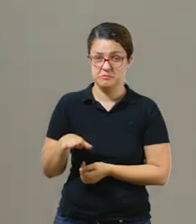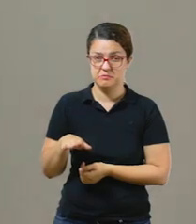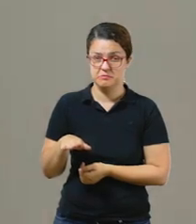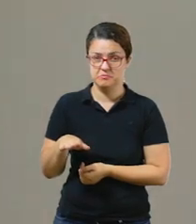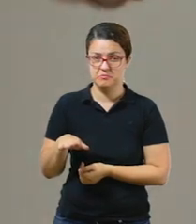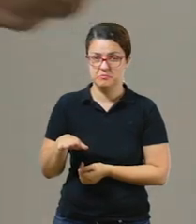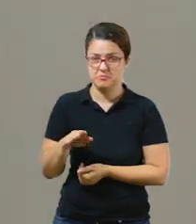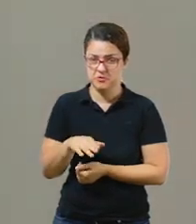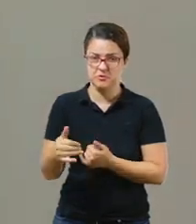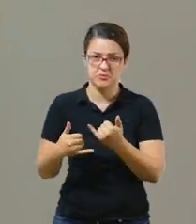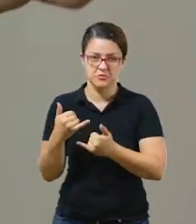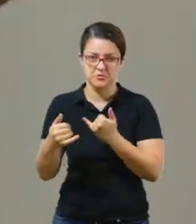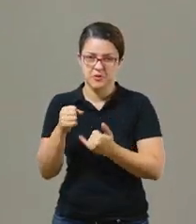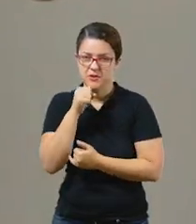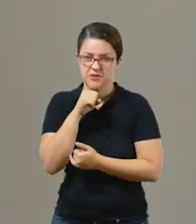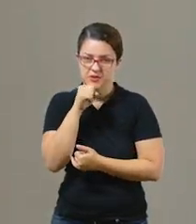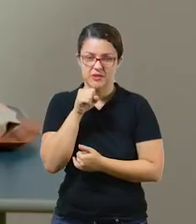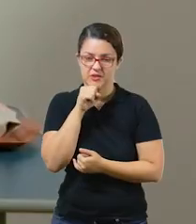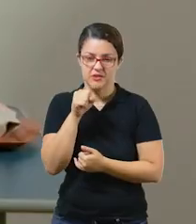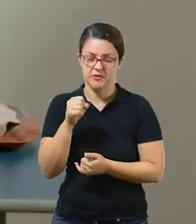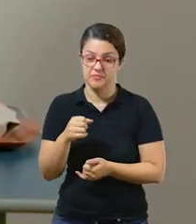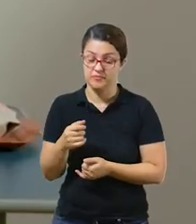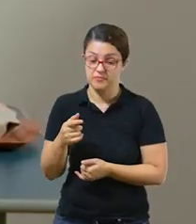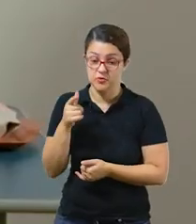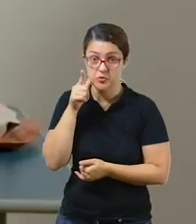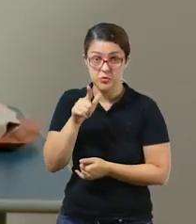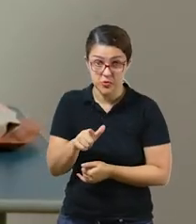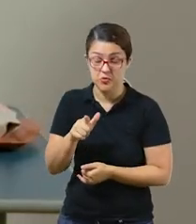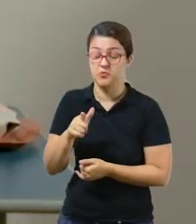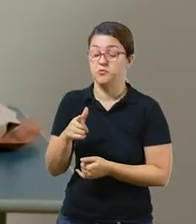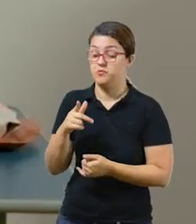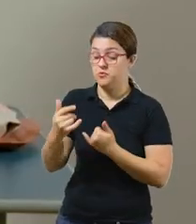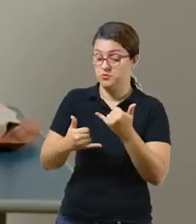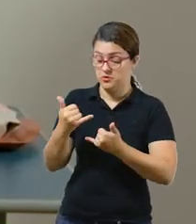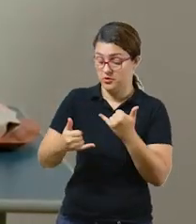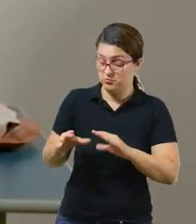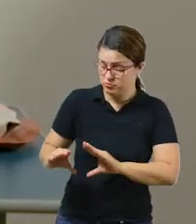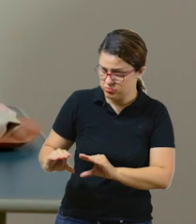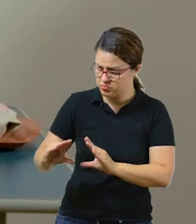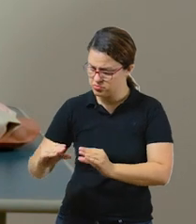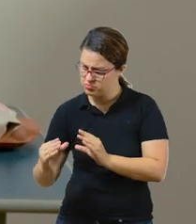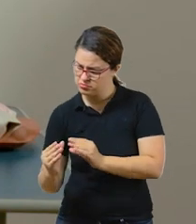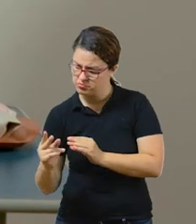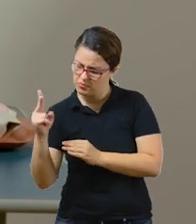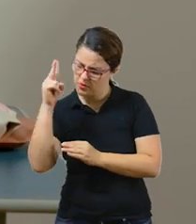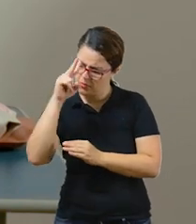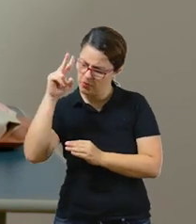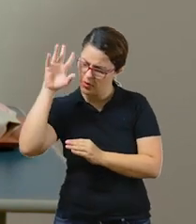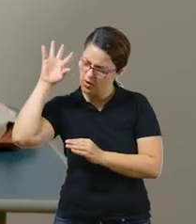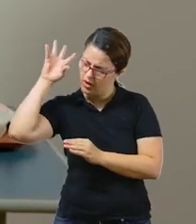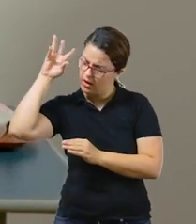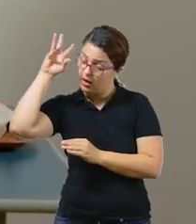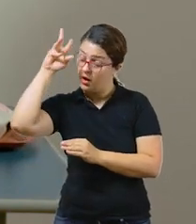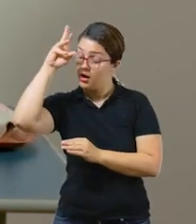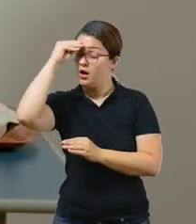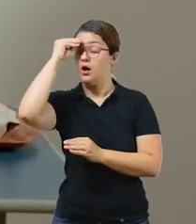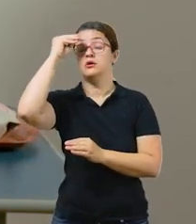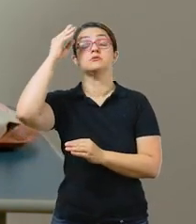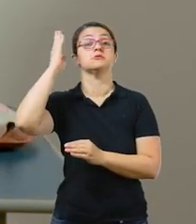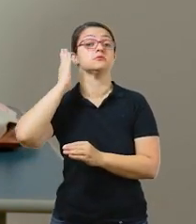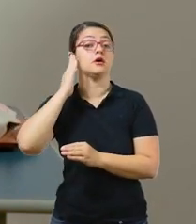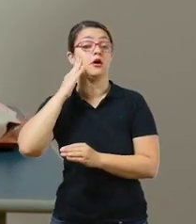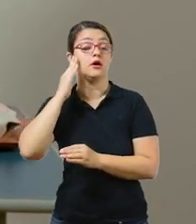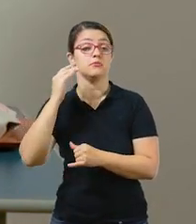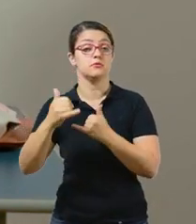ele vai resgatar e vai brincar novamente. Além de trabalhar a percepção do tato da criança e a memória, porque ela vai precisar resgatar e lembrar os